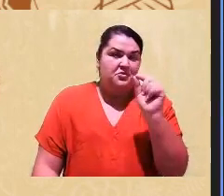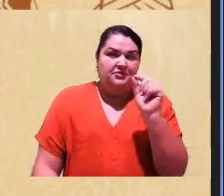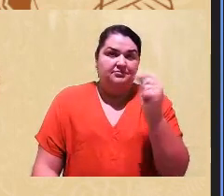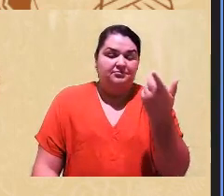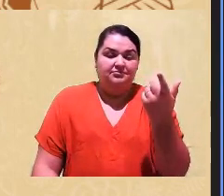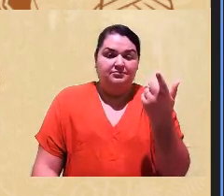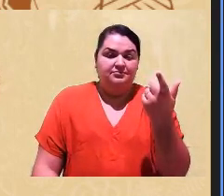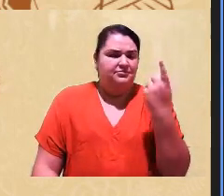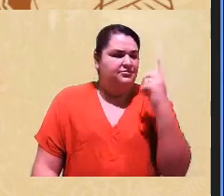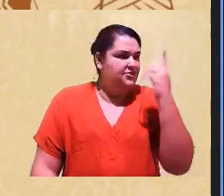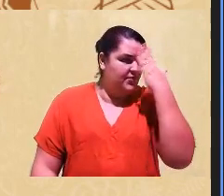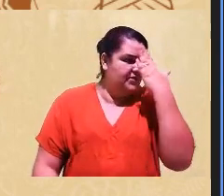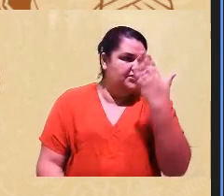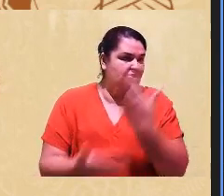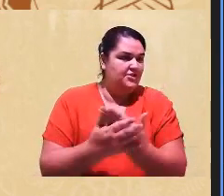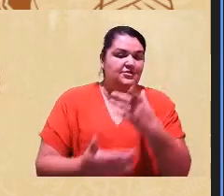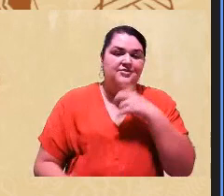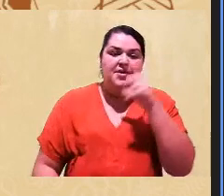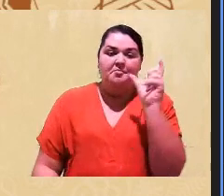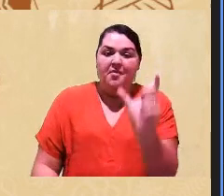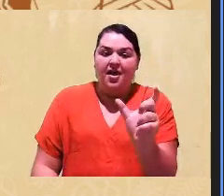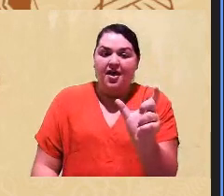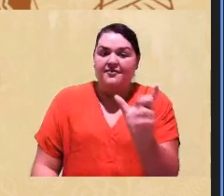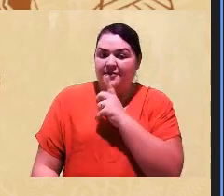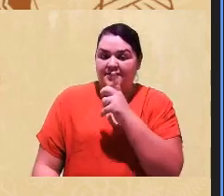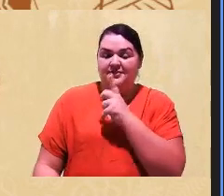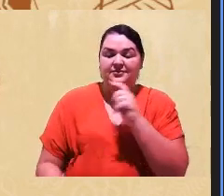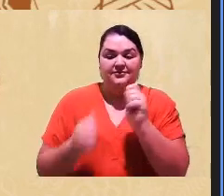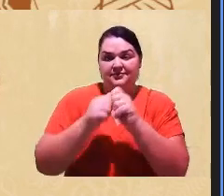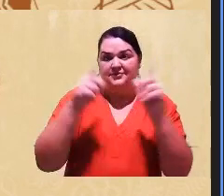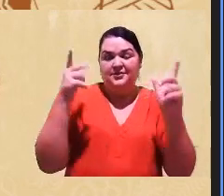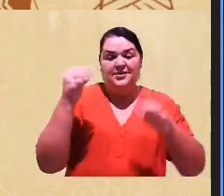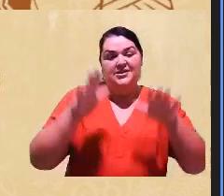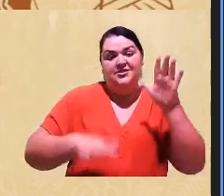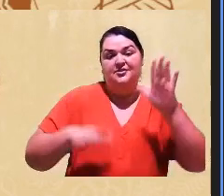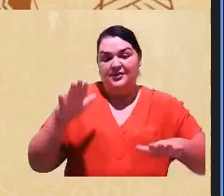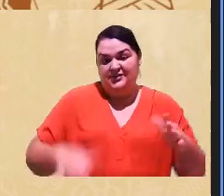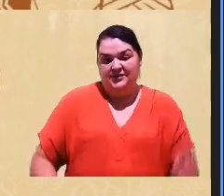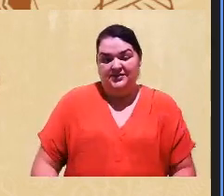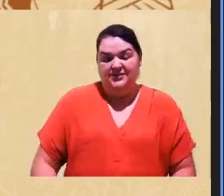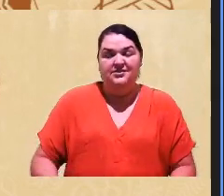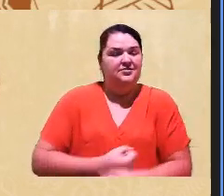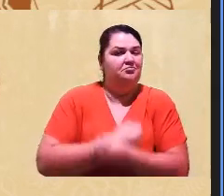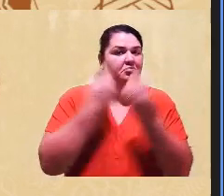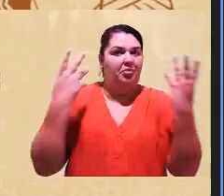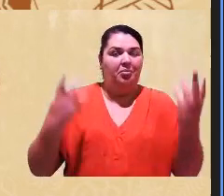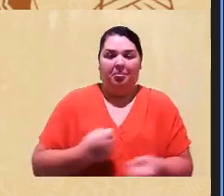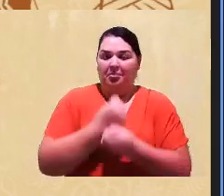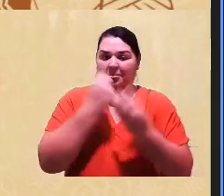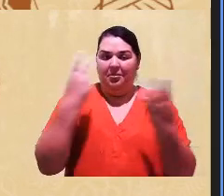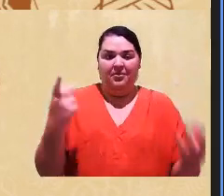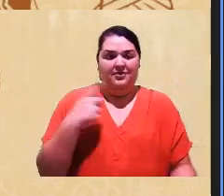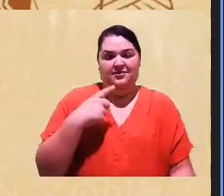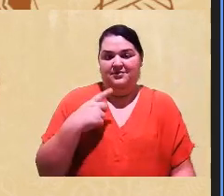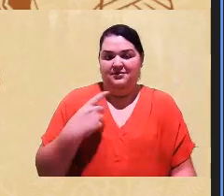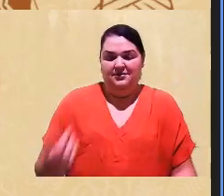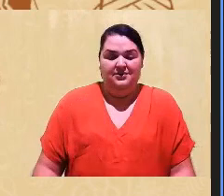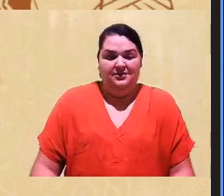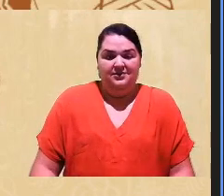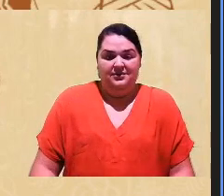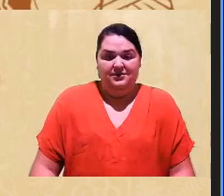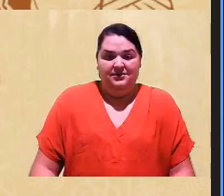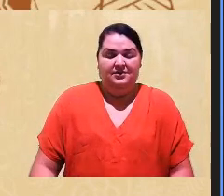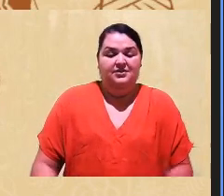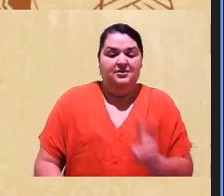não acredito que essa palavra apareceu tantas vezes, centenas de vezes. Protegidos no seu